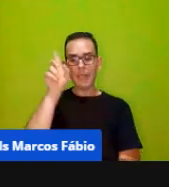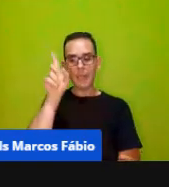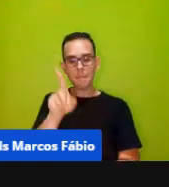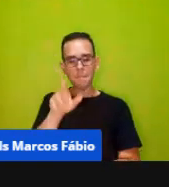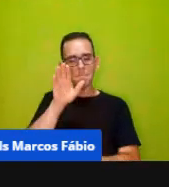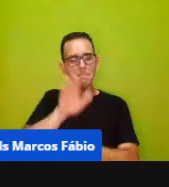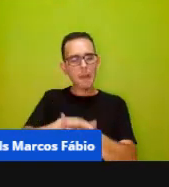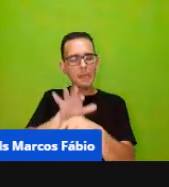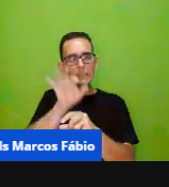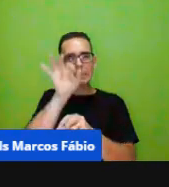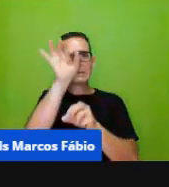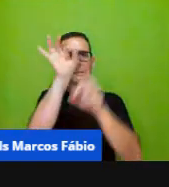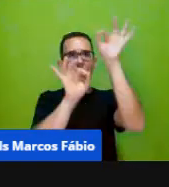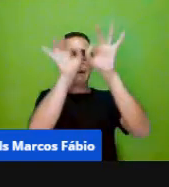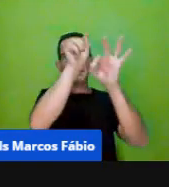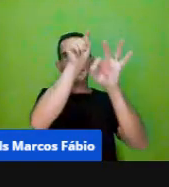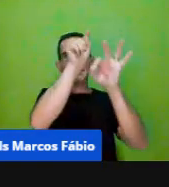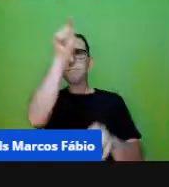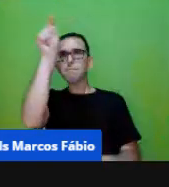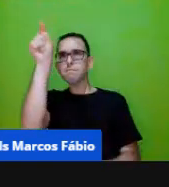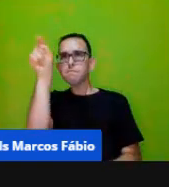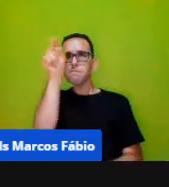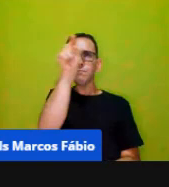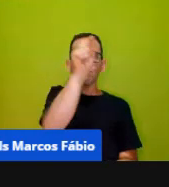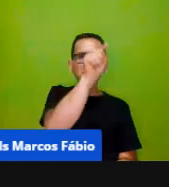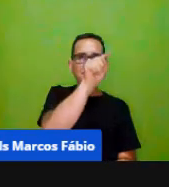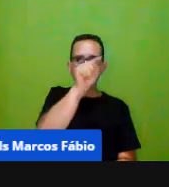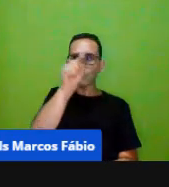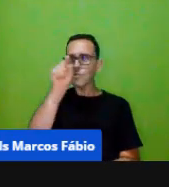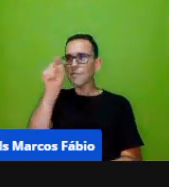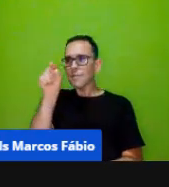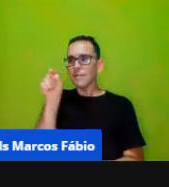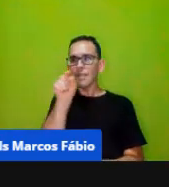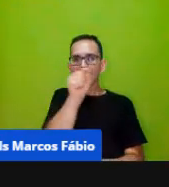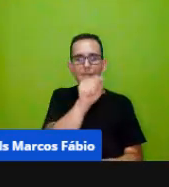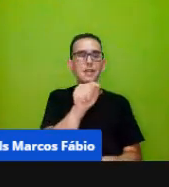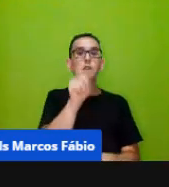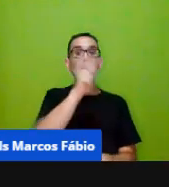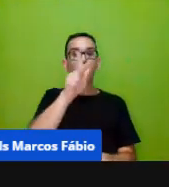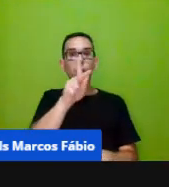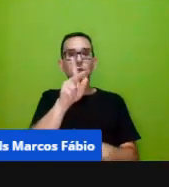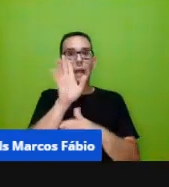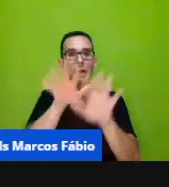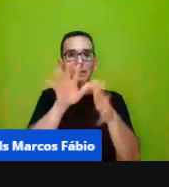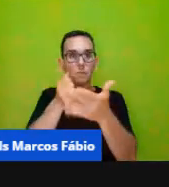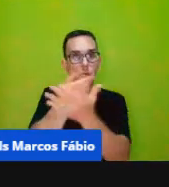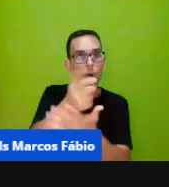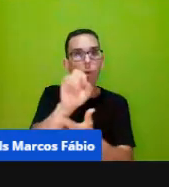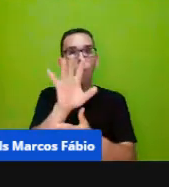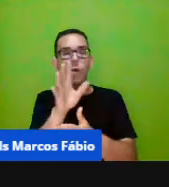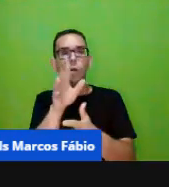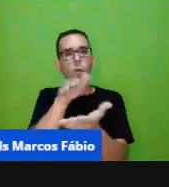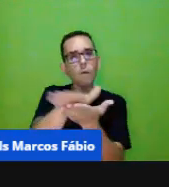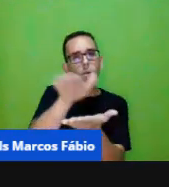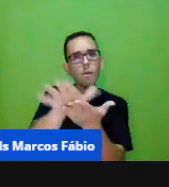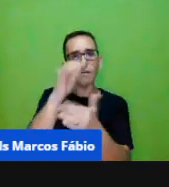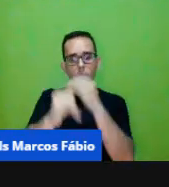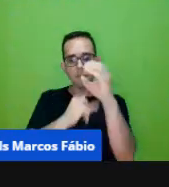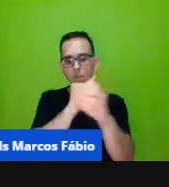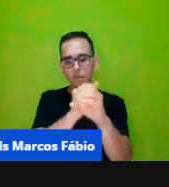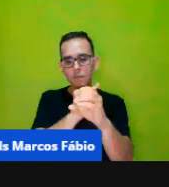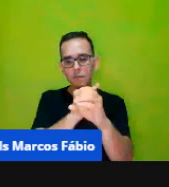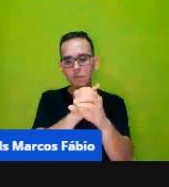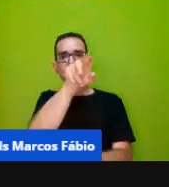a professora deve ter comprado ele ou tirado da internet e ali um jogo simples que a professora construiu